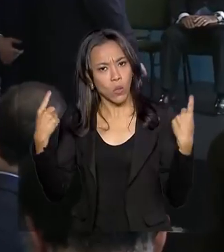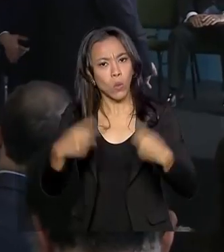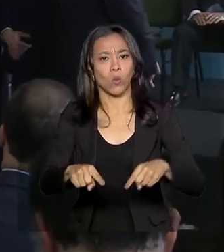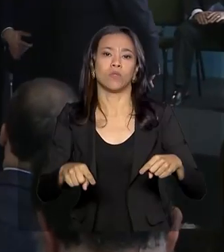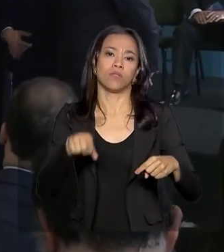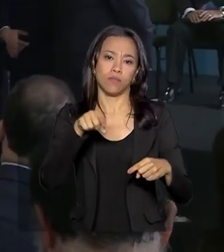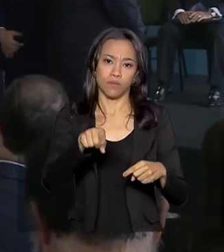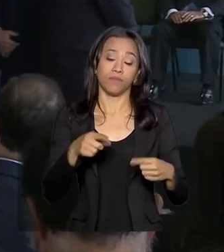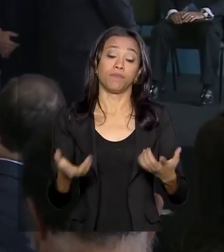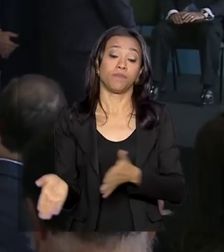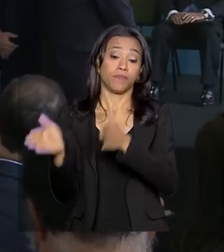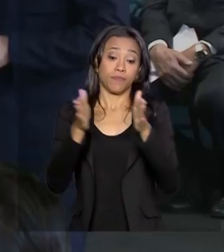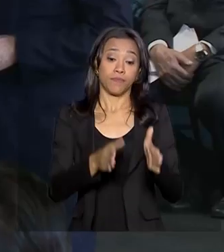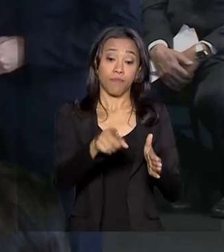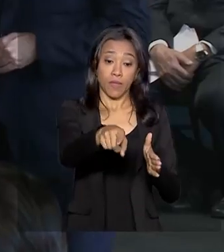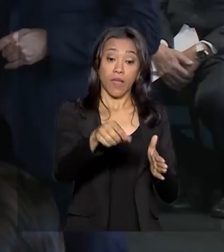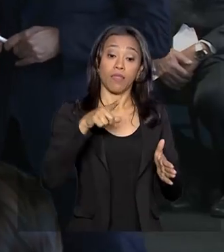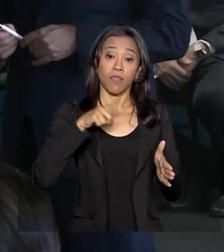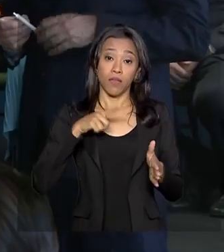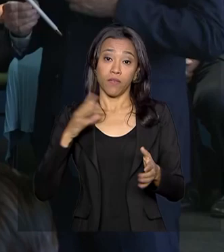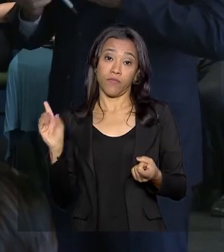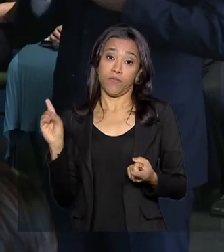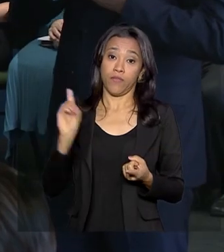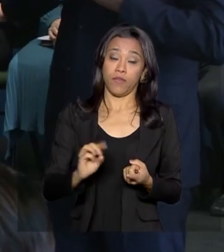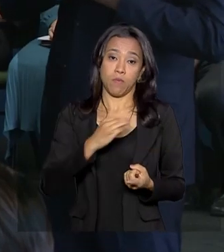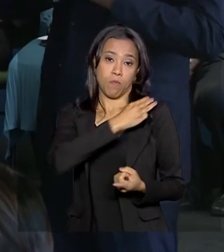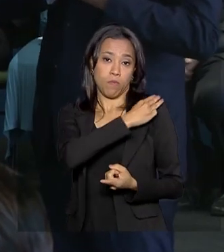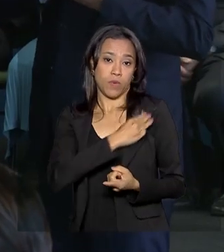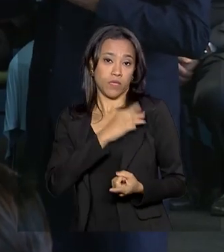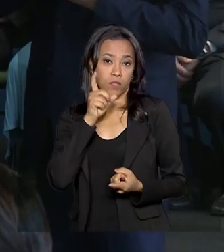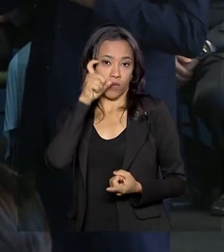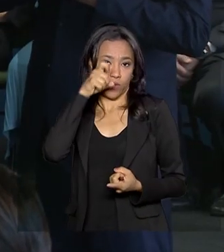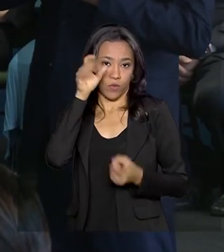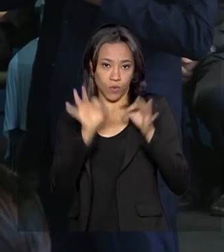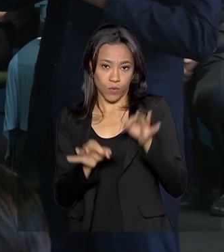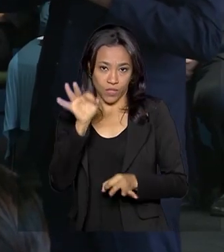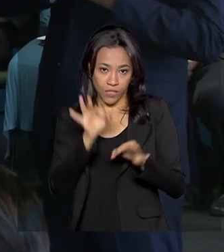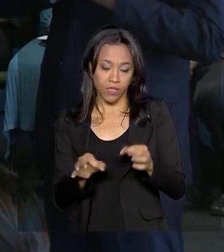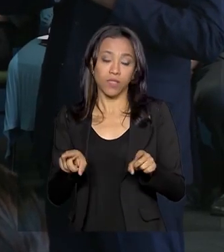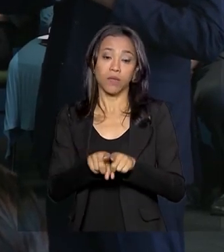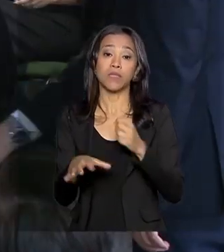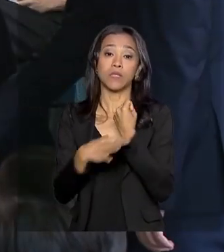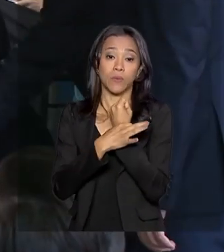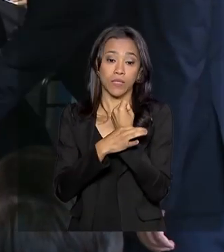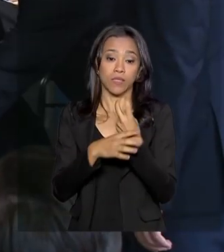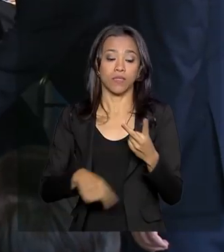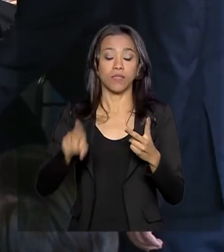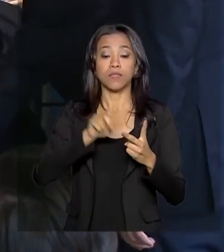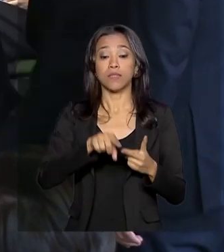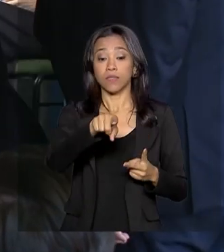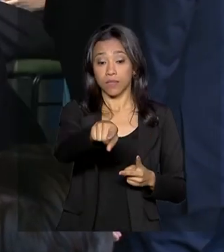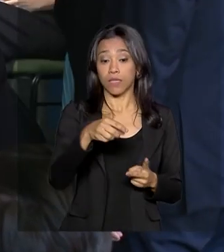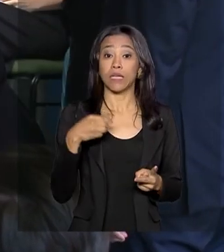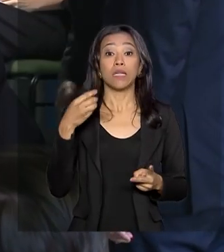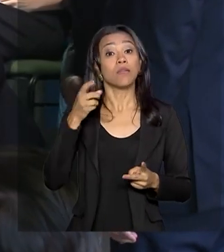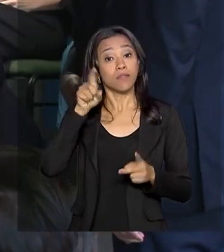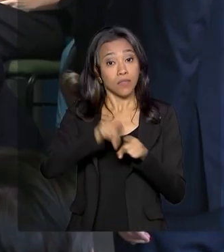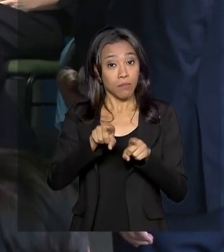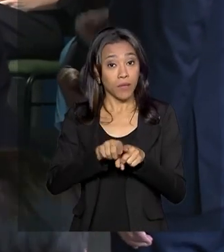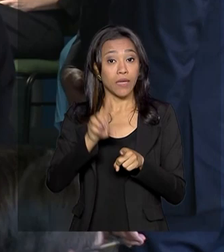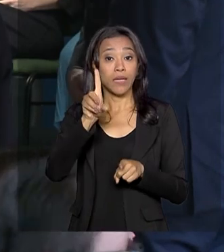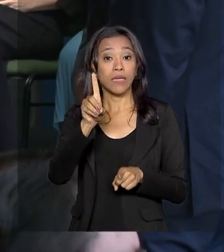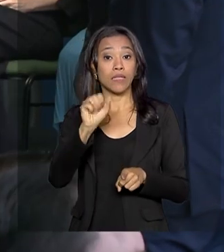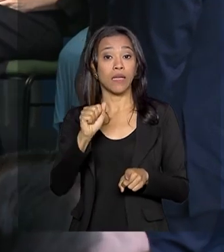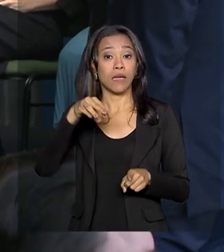A iniciativa foi assinada com a presença dos ministros Sérgio Moro, da Justiça e Segurança Pública, da Maris Alves, da Pasta da Mulher,